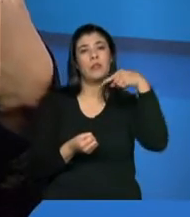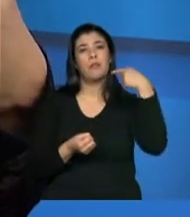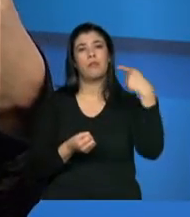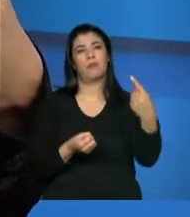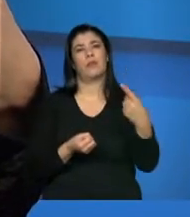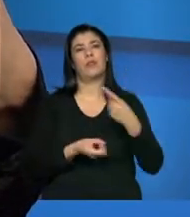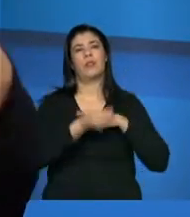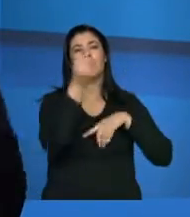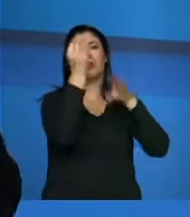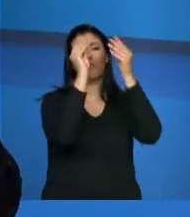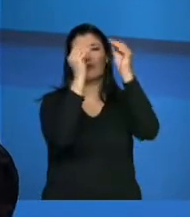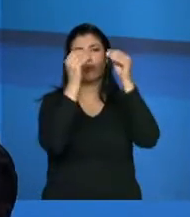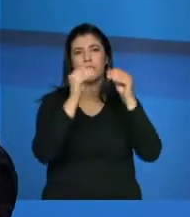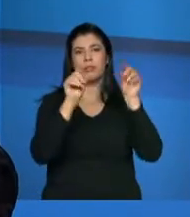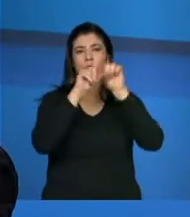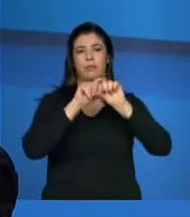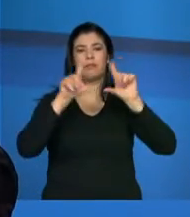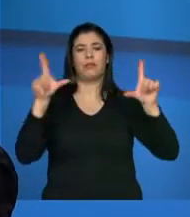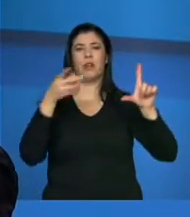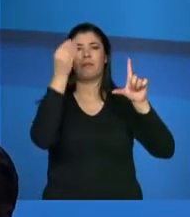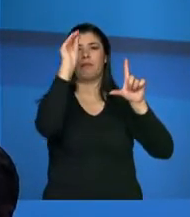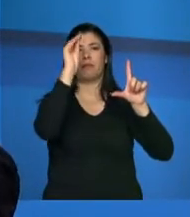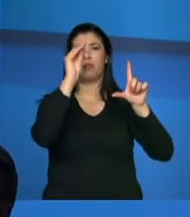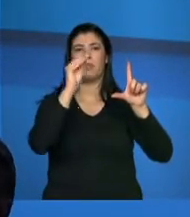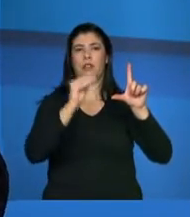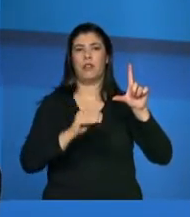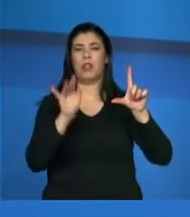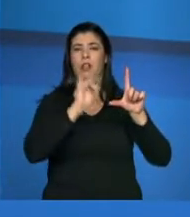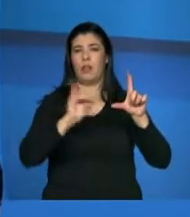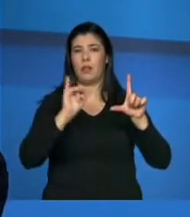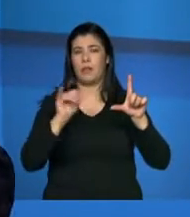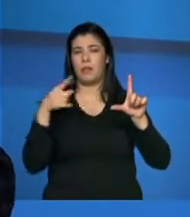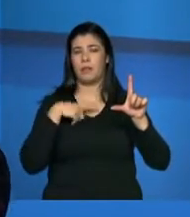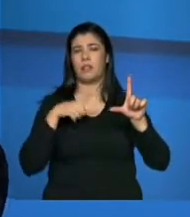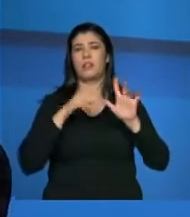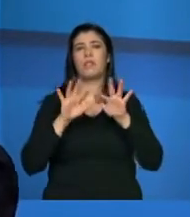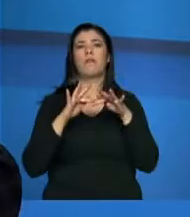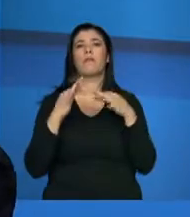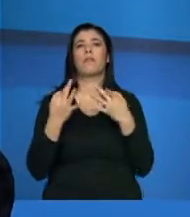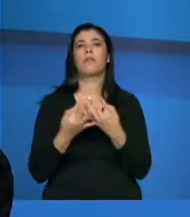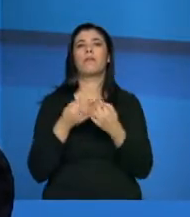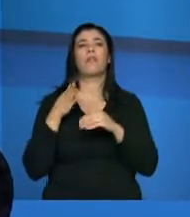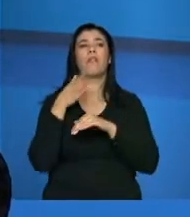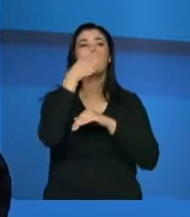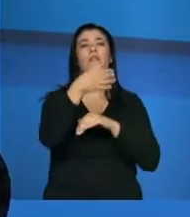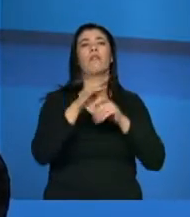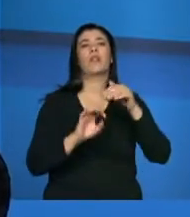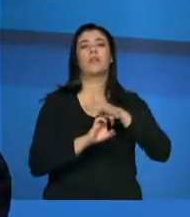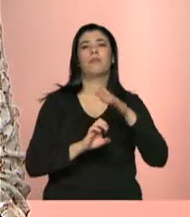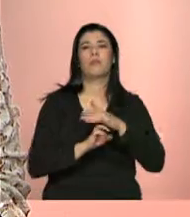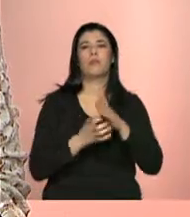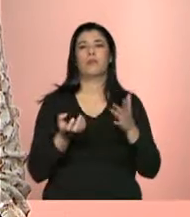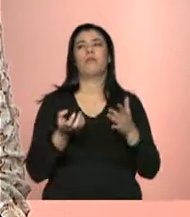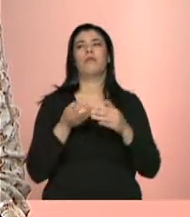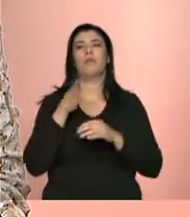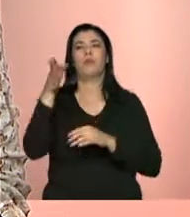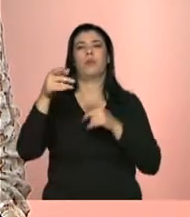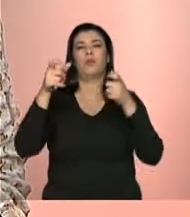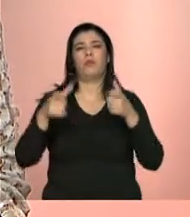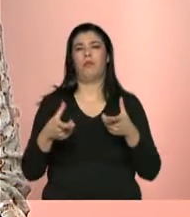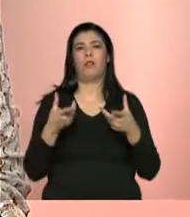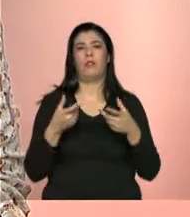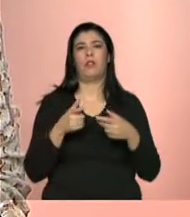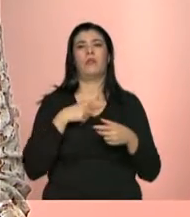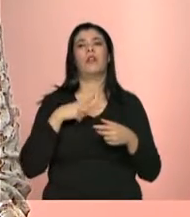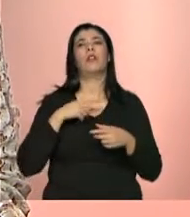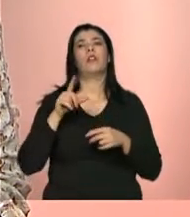informações do cadastro, eles vão selecionar as famílias. Então, a família, na verdade, não tem onde bater. Ela não vai numa outra portinha para bater. Aí, ela vai receber